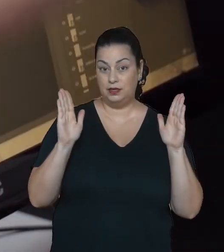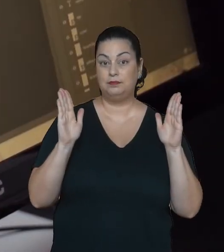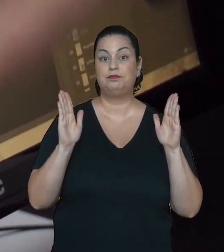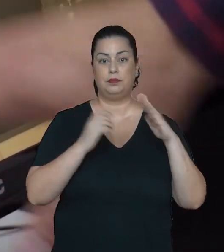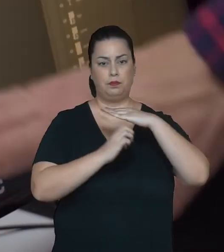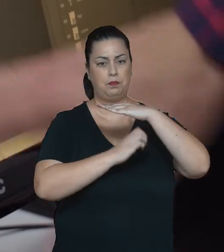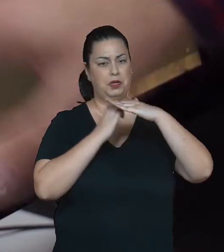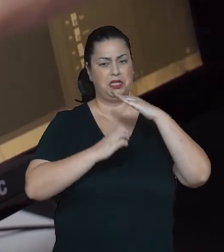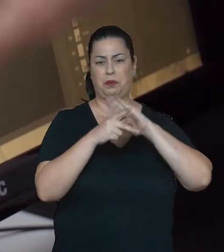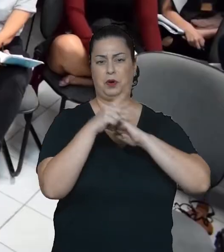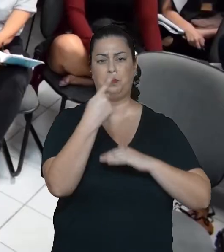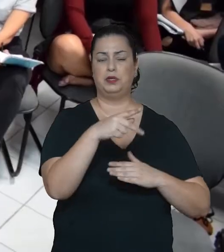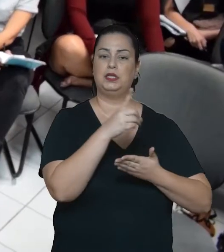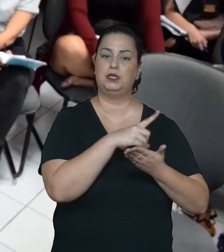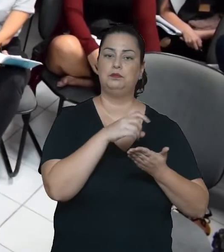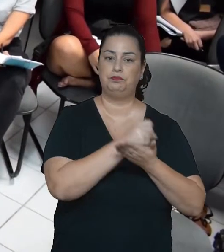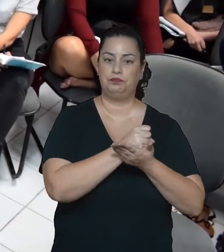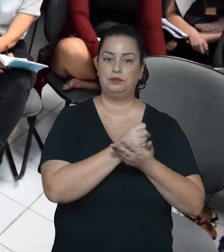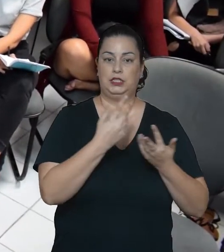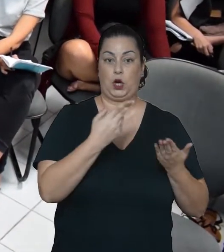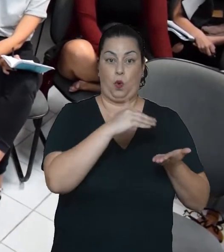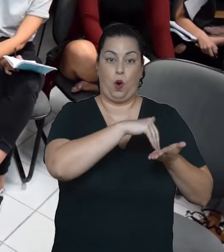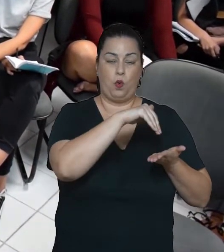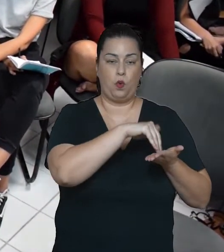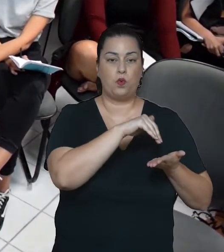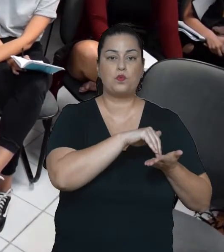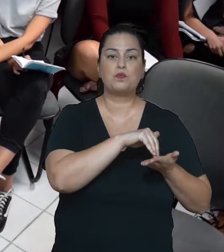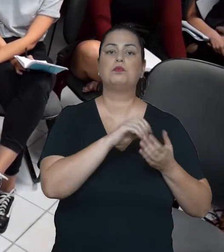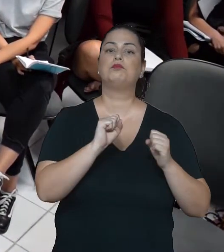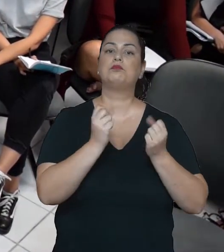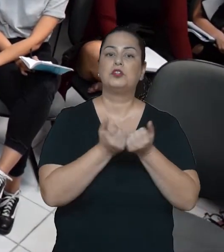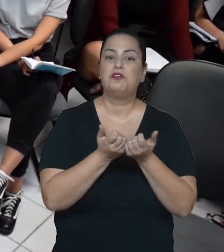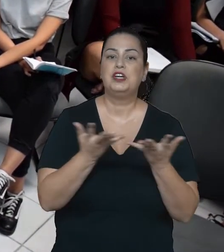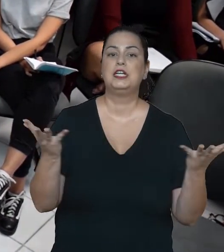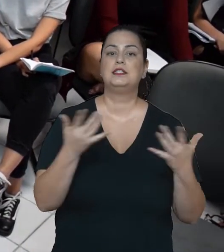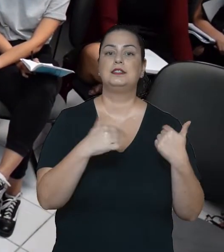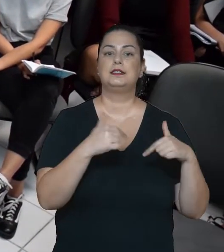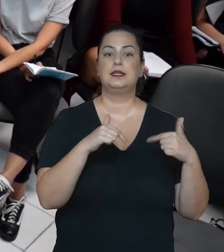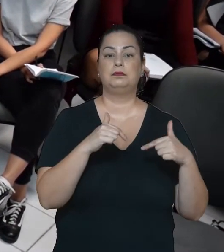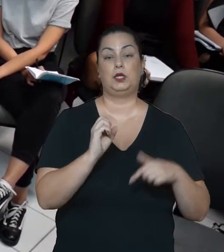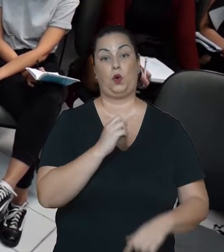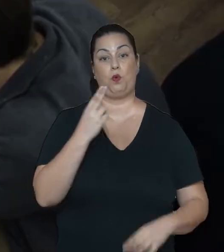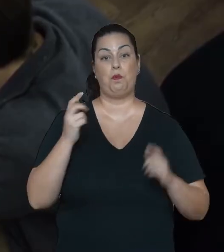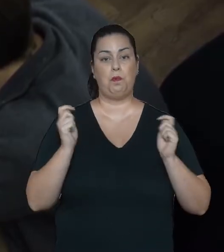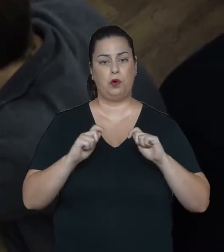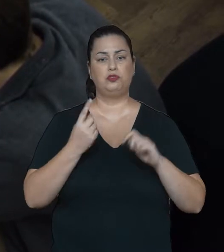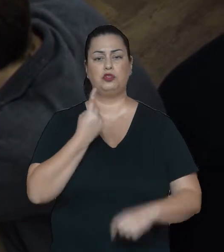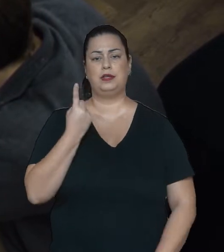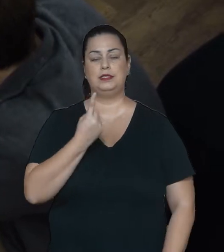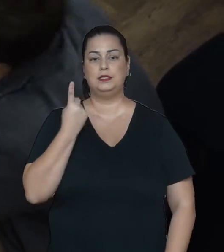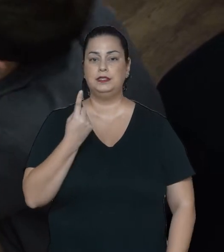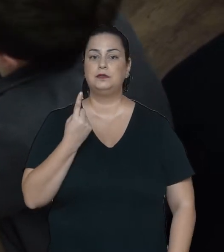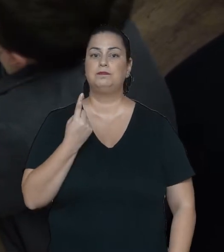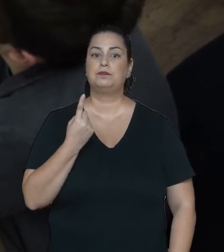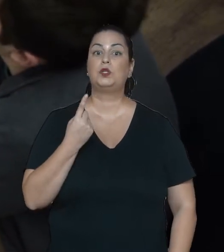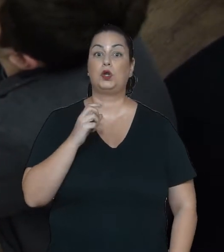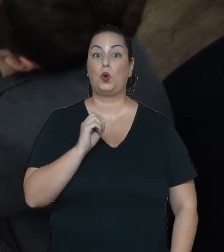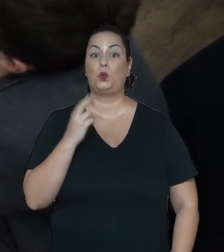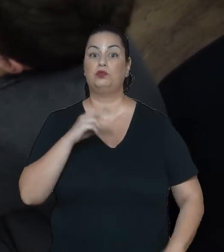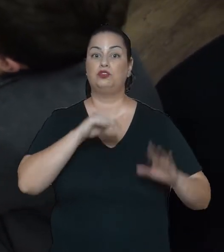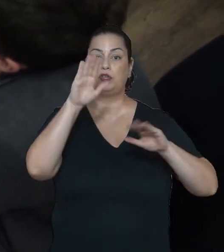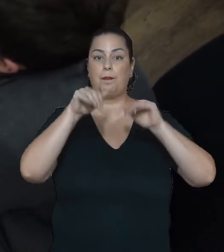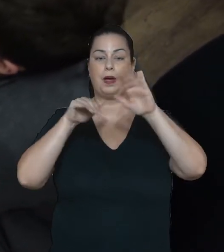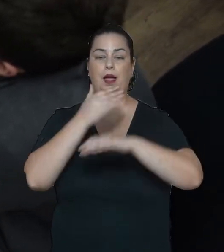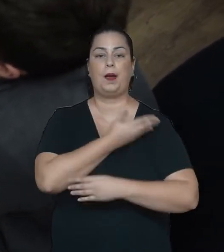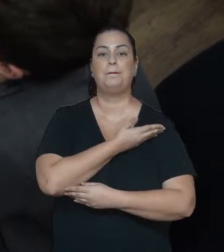empreender, abrir um escritório de design e ofertar serviços. Ao mesmo tempo, ele pode fazer isso sozinho ou